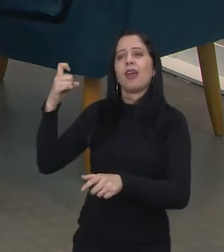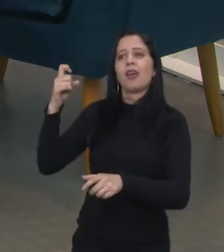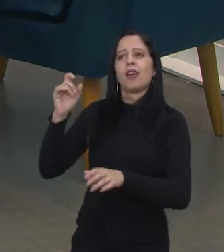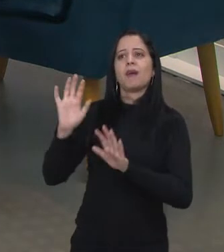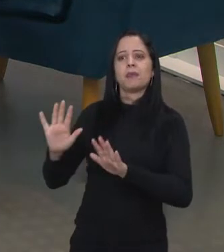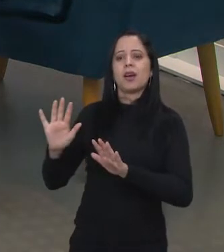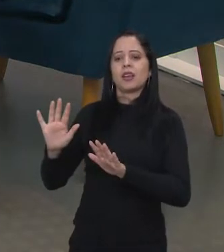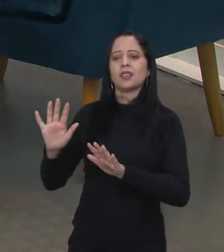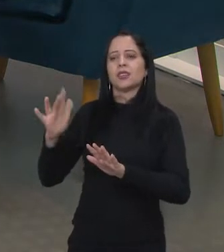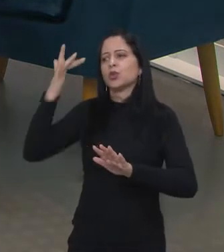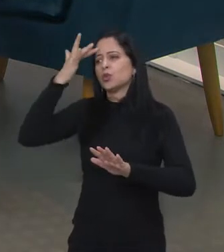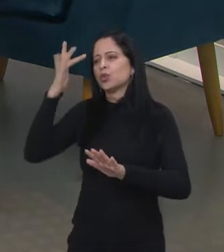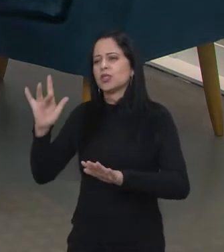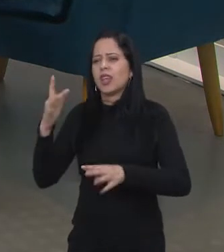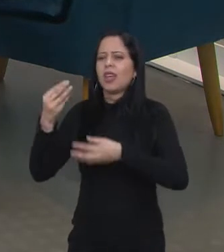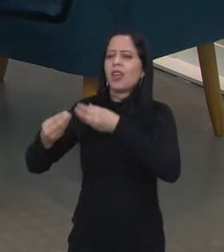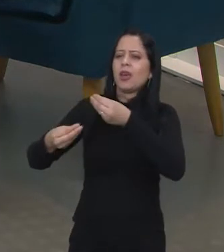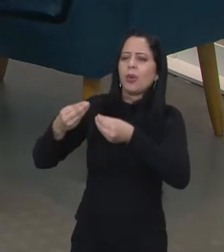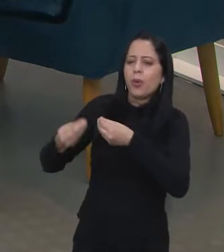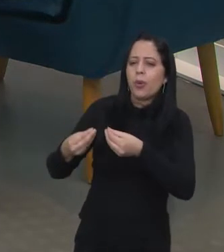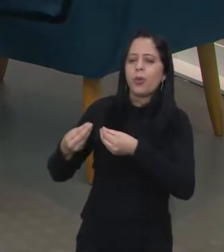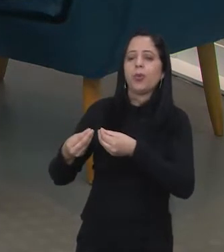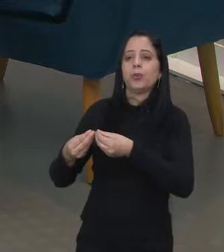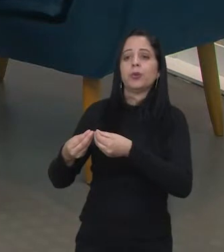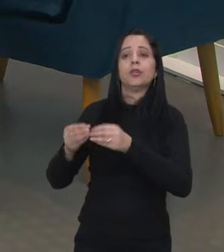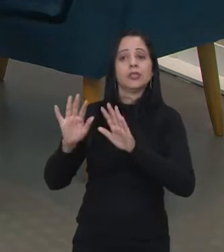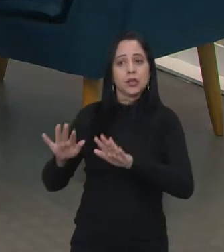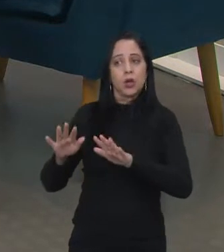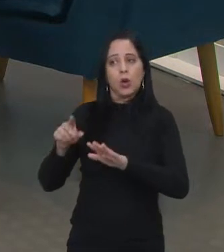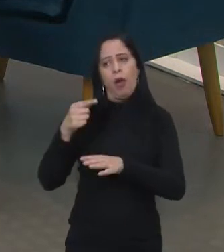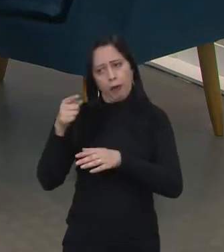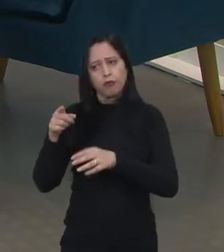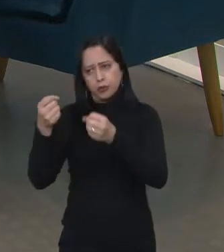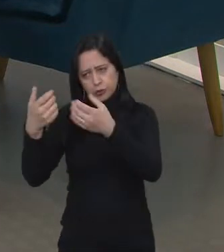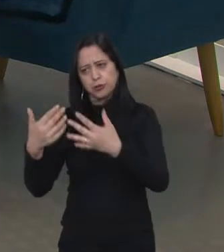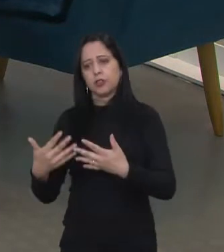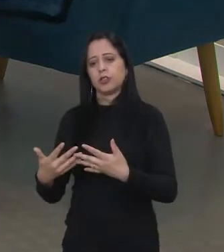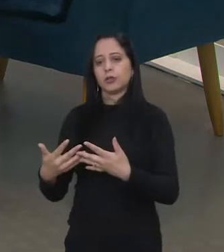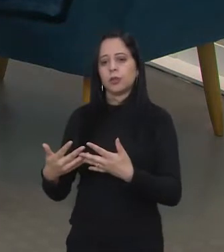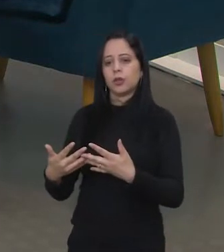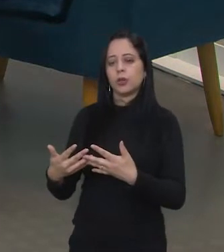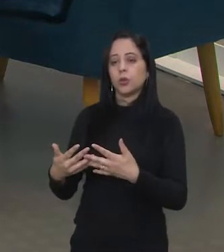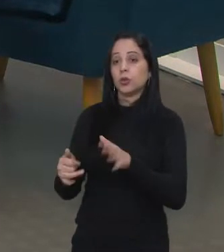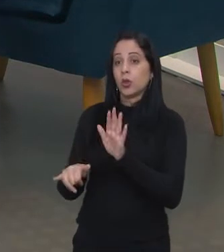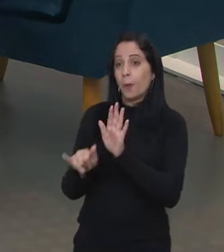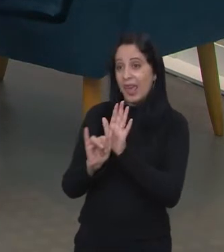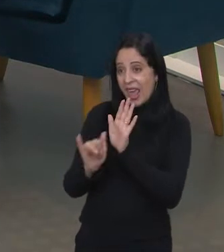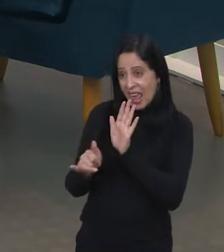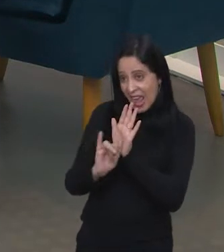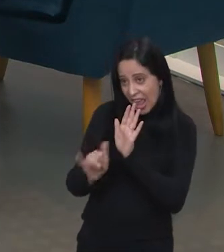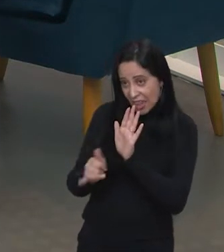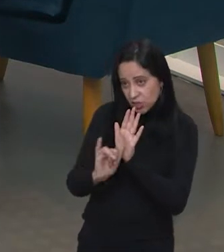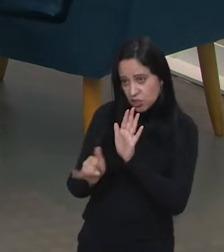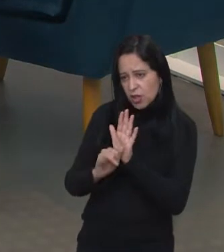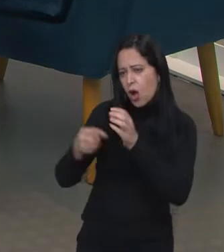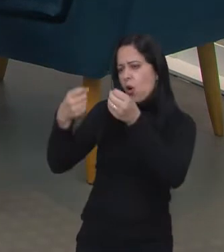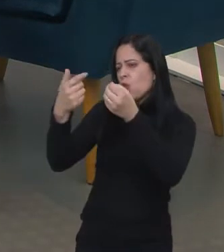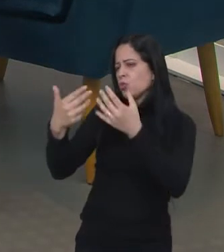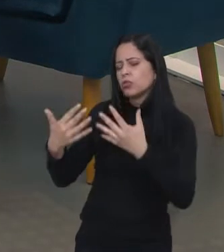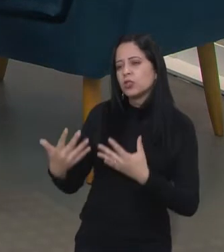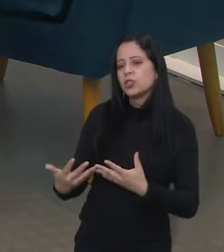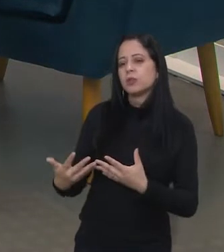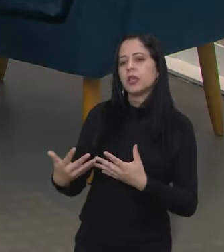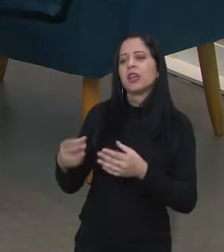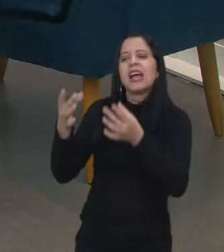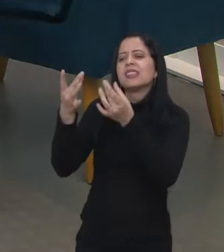não sabe muito bem o direcionamento. E a gente estava conversando aqui no intervalo essa questão dos editais, né? Então, explica para a